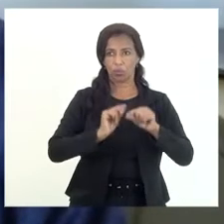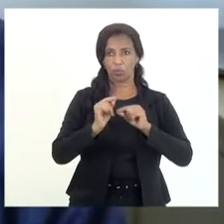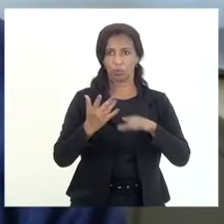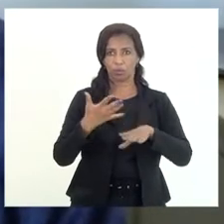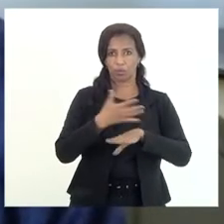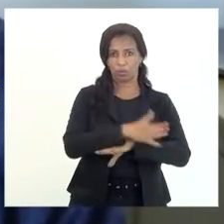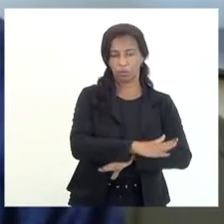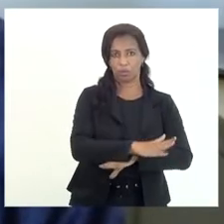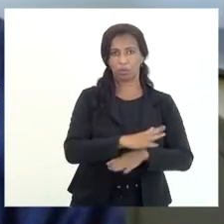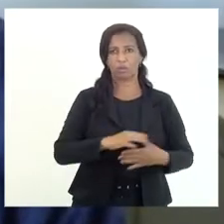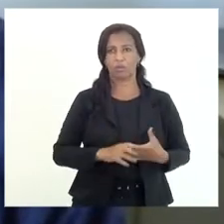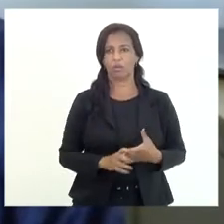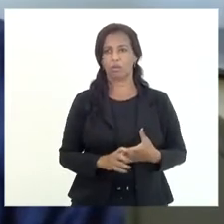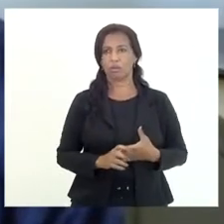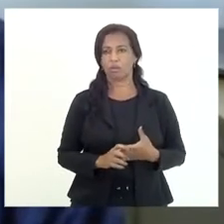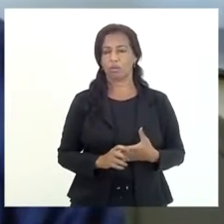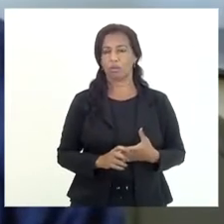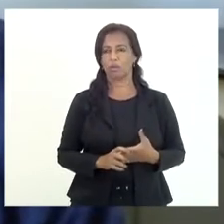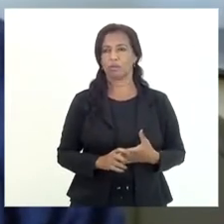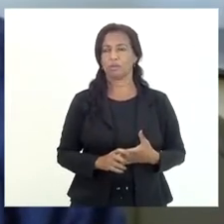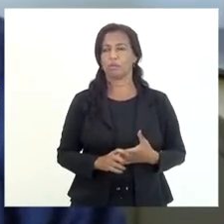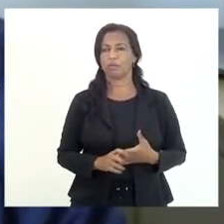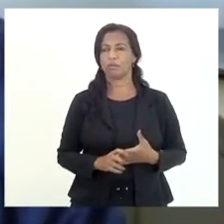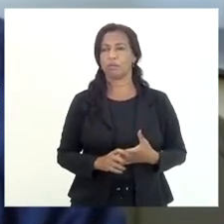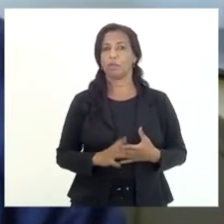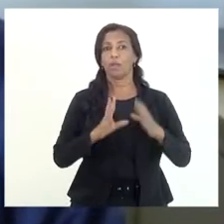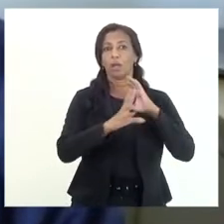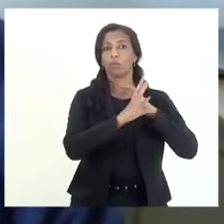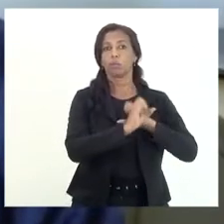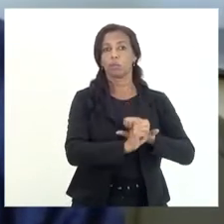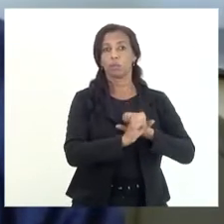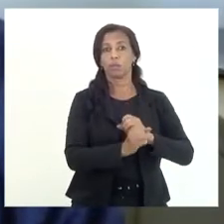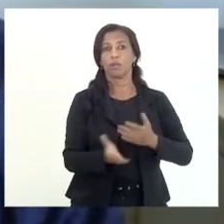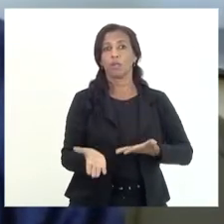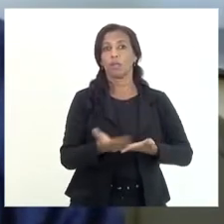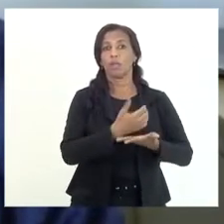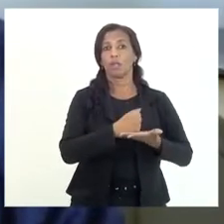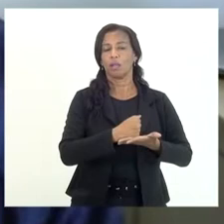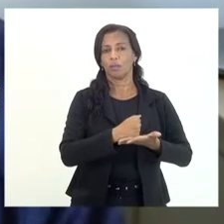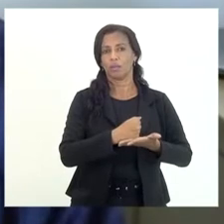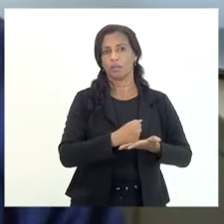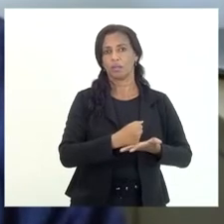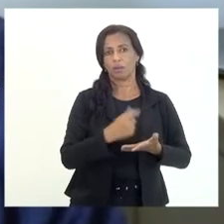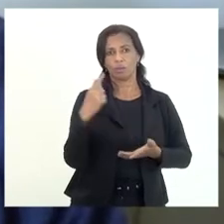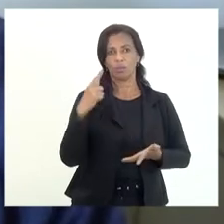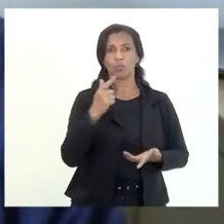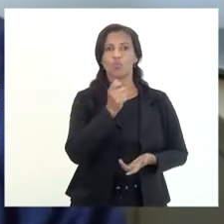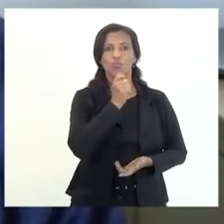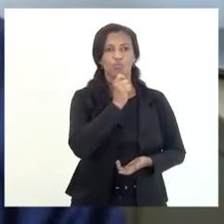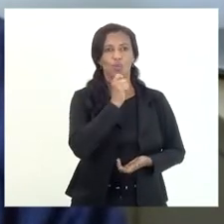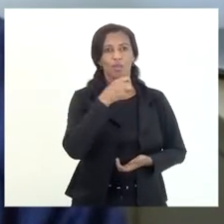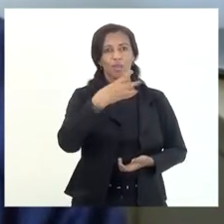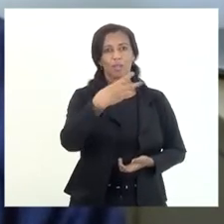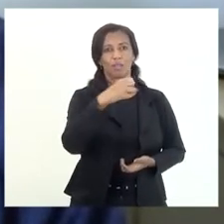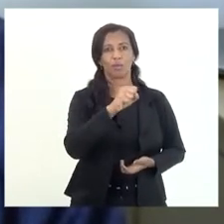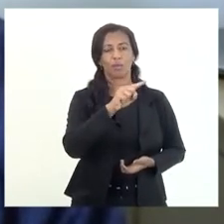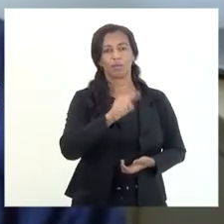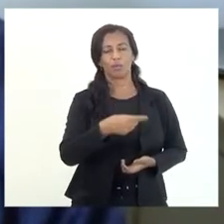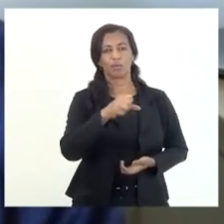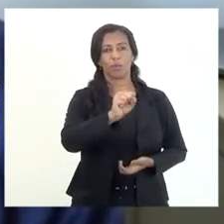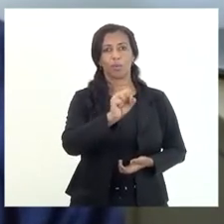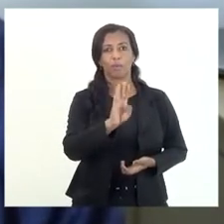no rótulo contado de recuperação improvável 38,8